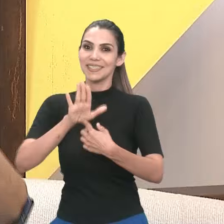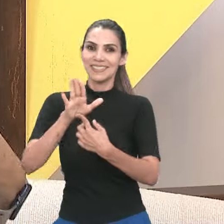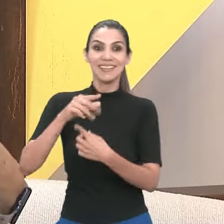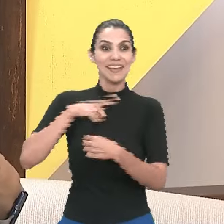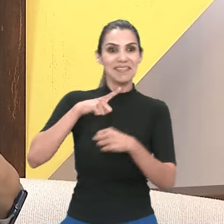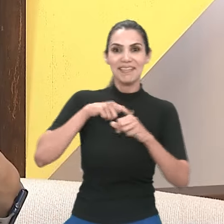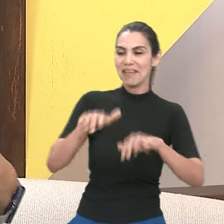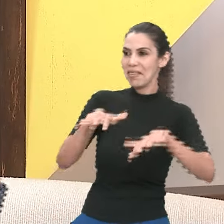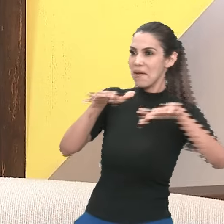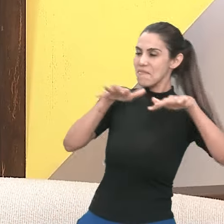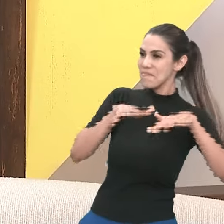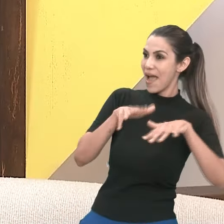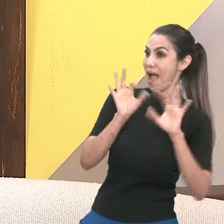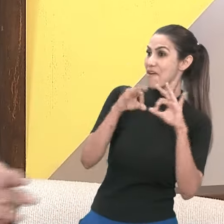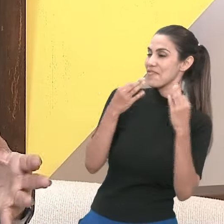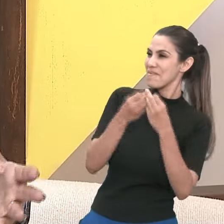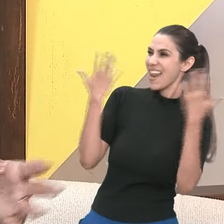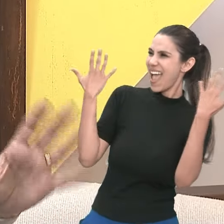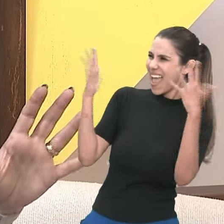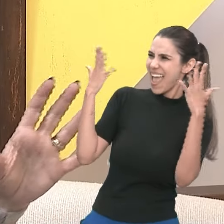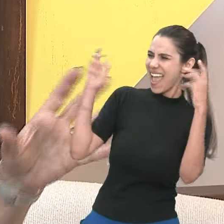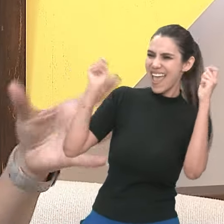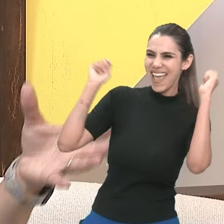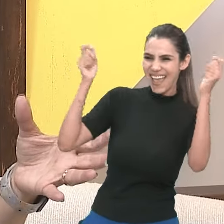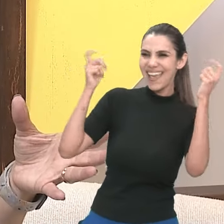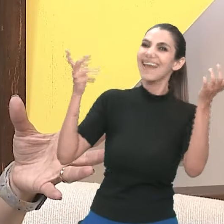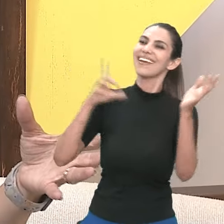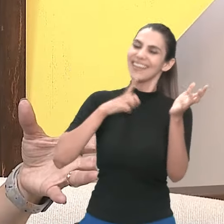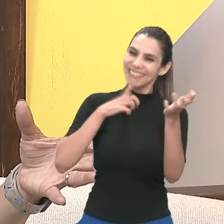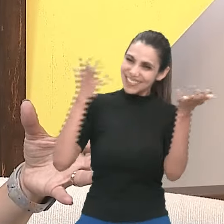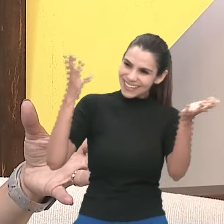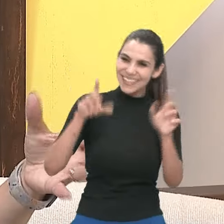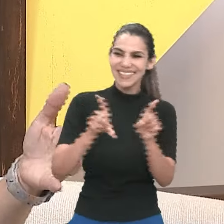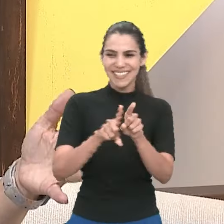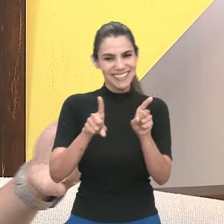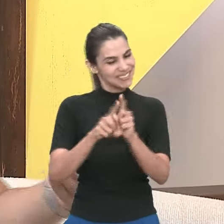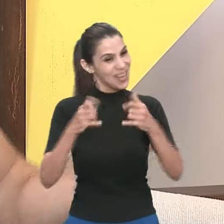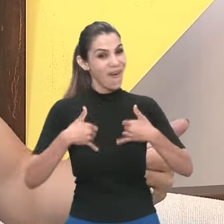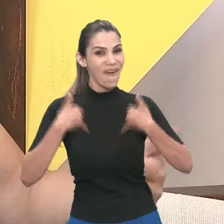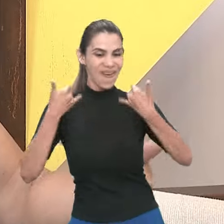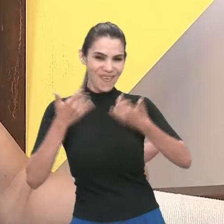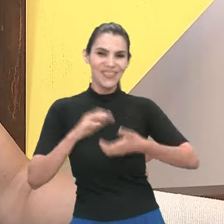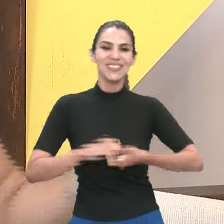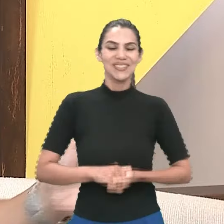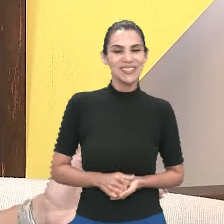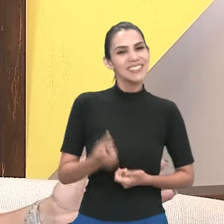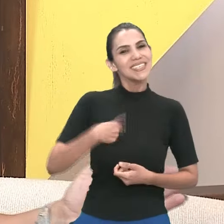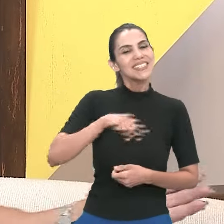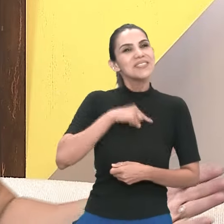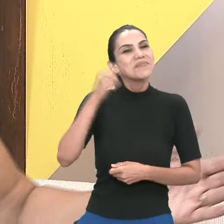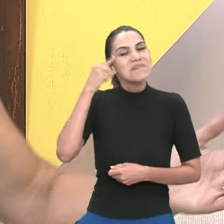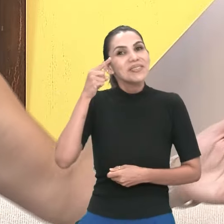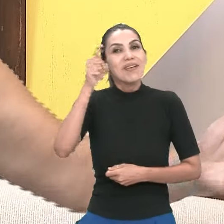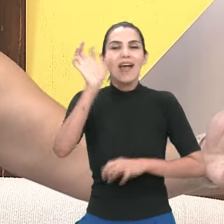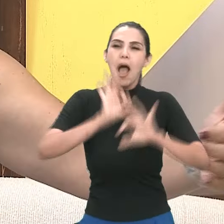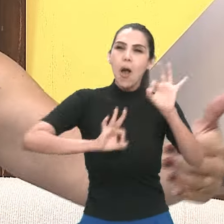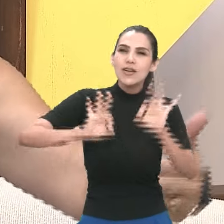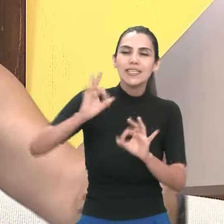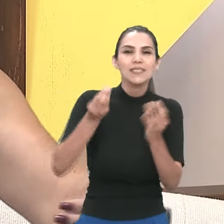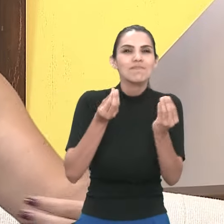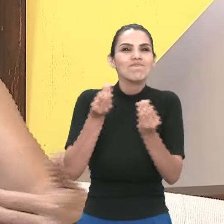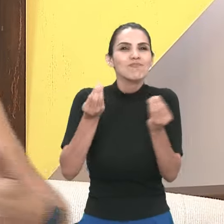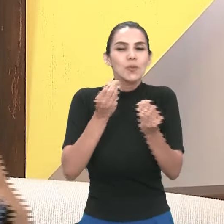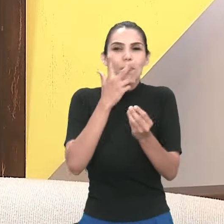legal. E o que a gente pensou desse ano ali do layout é que você se sinta acolhido. Então, a gente tem um layout que